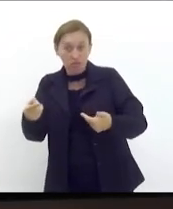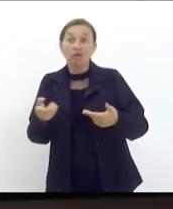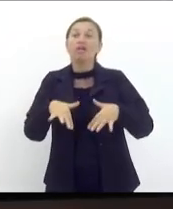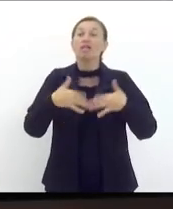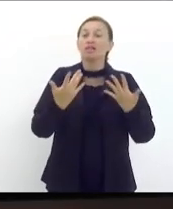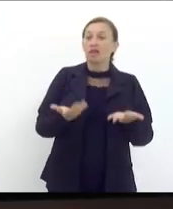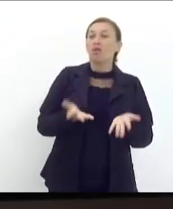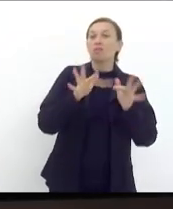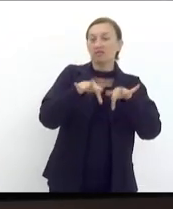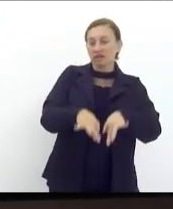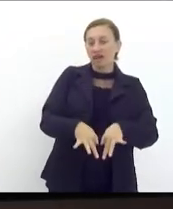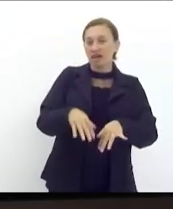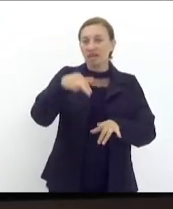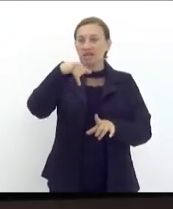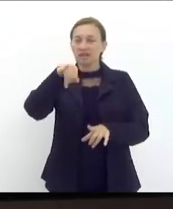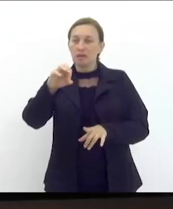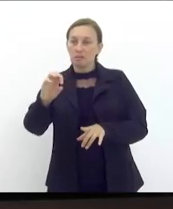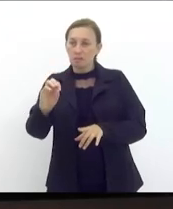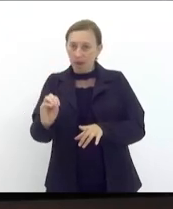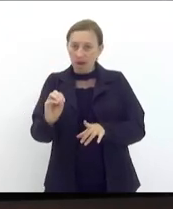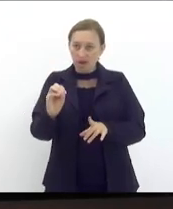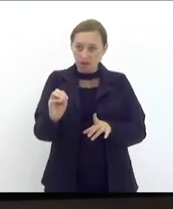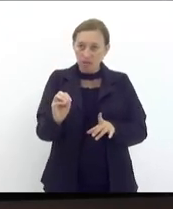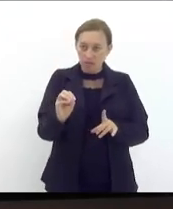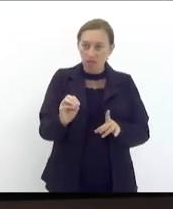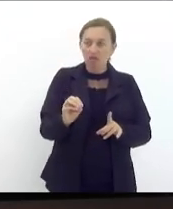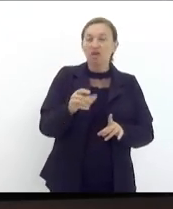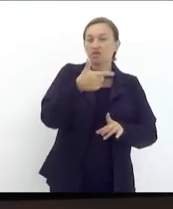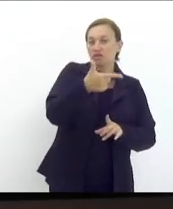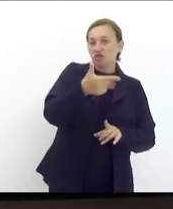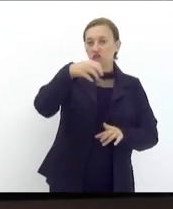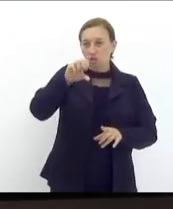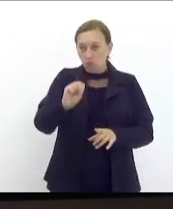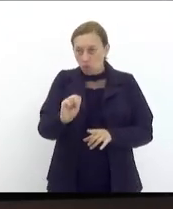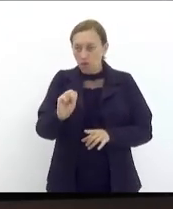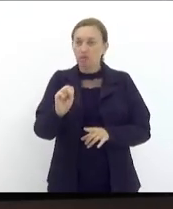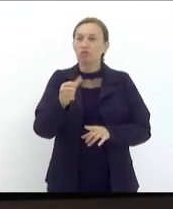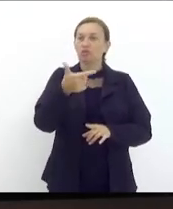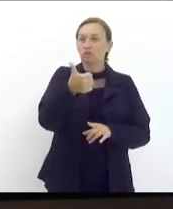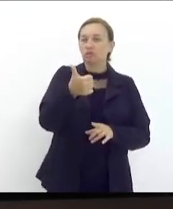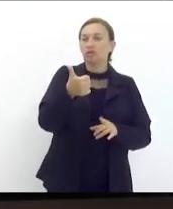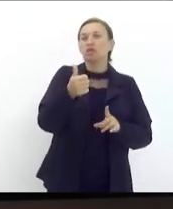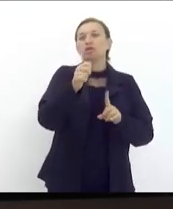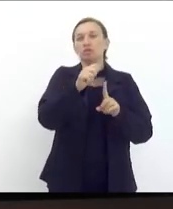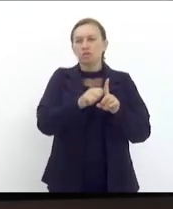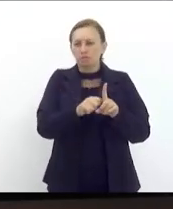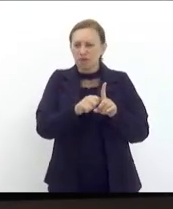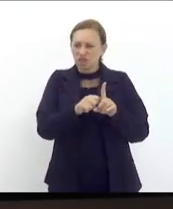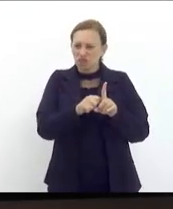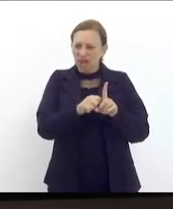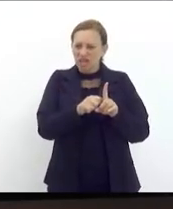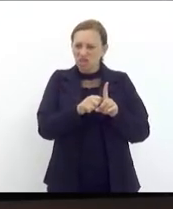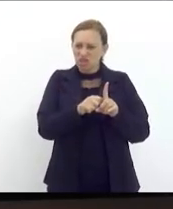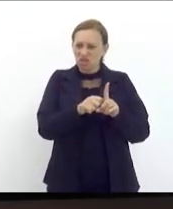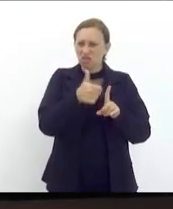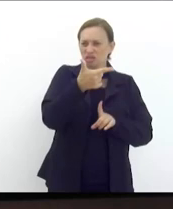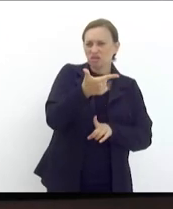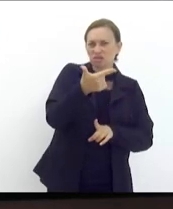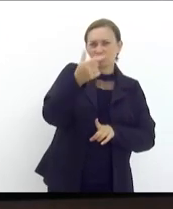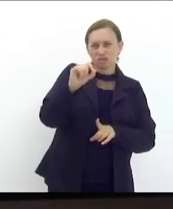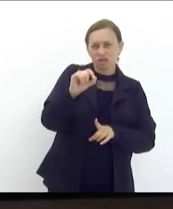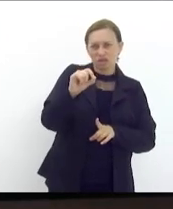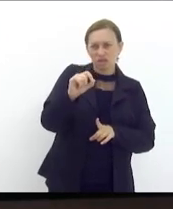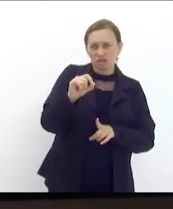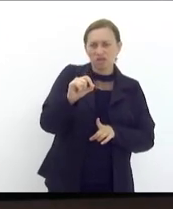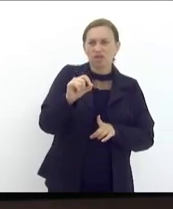fechar esse mês de luta, cujo dia 28 do 10 fez referência ao Dia Internacional da Luta pela Saúde da Mulher e Dia Nacional